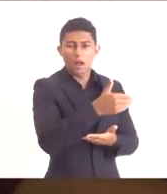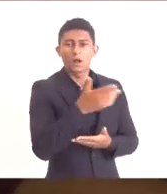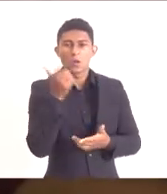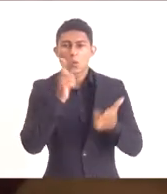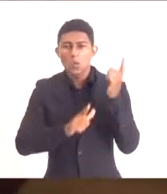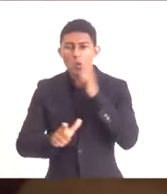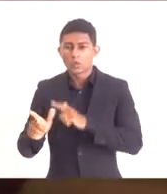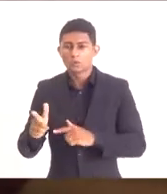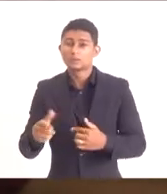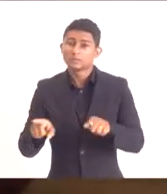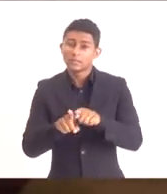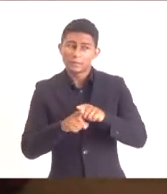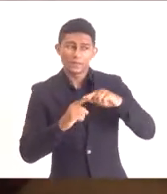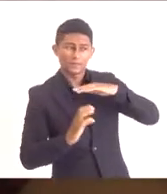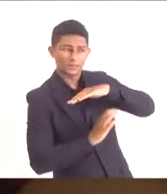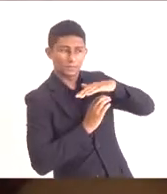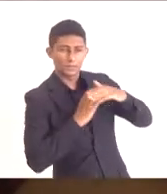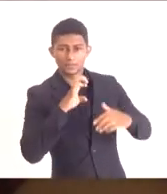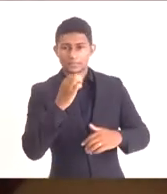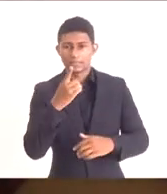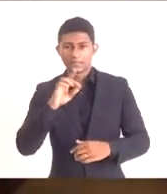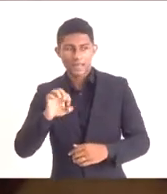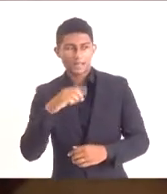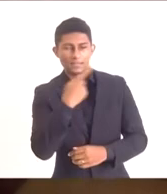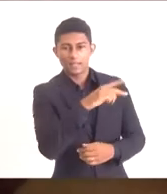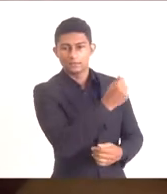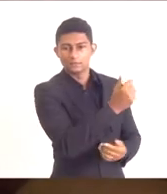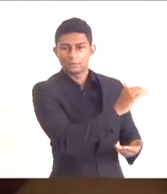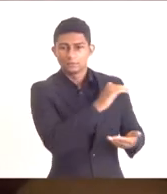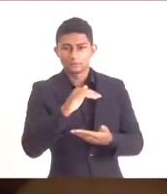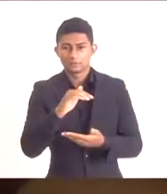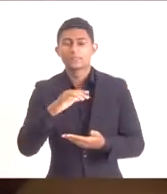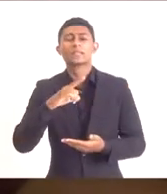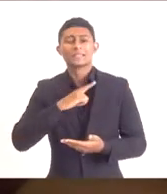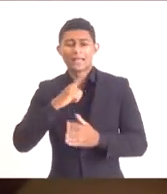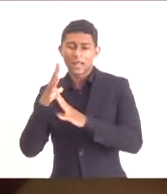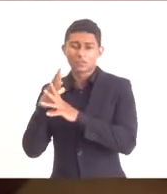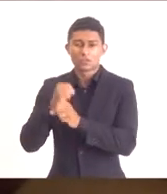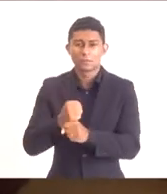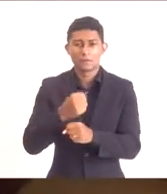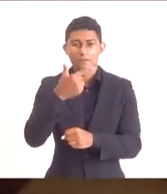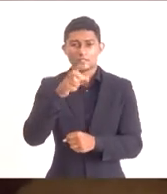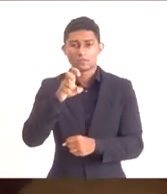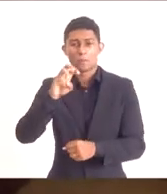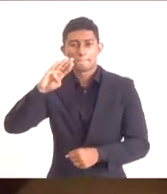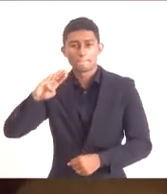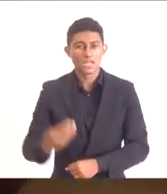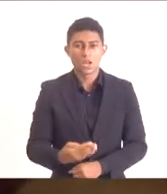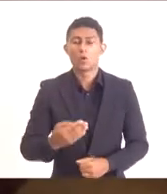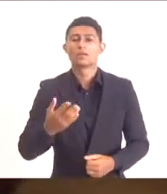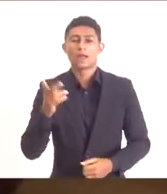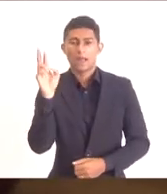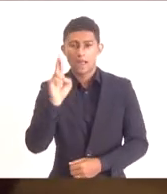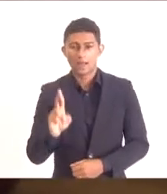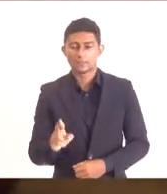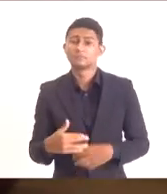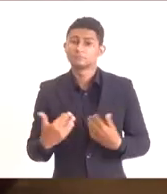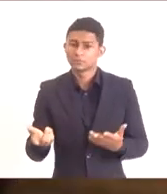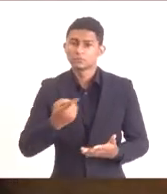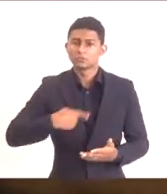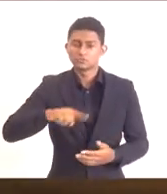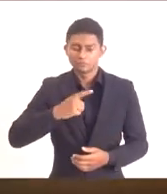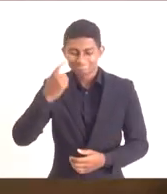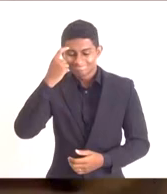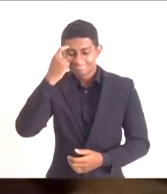os recursos da SEDA. Então, o Estado tem hoje mais de 25 bilhões de reais em caixa. Então, a gente acredita que é um